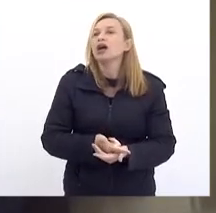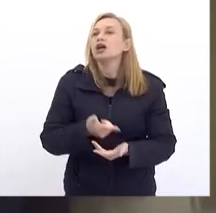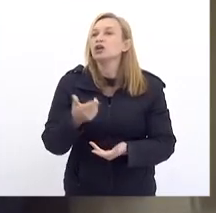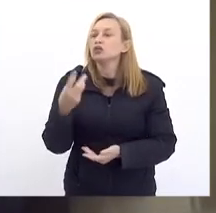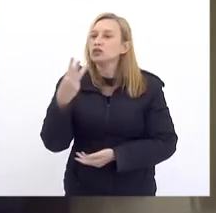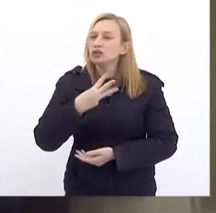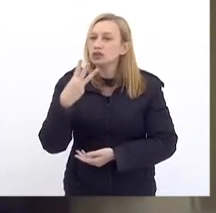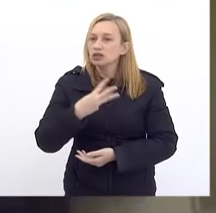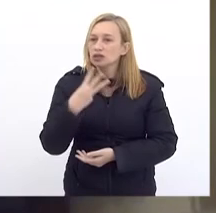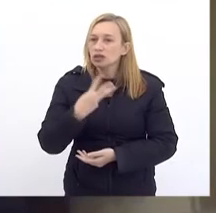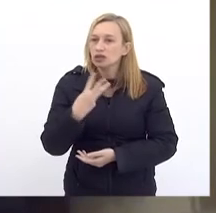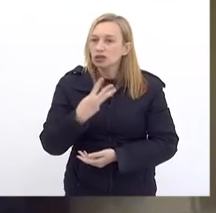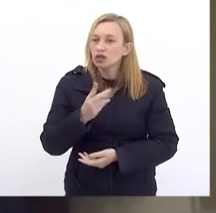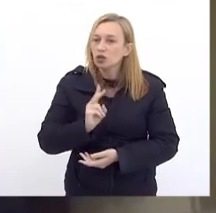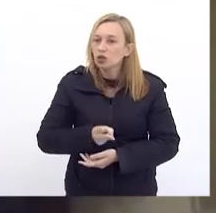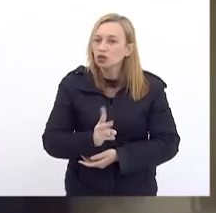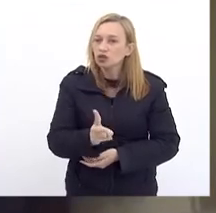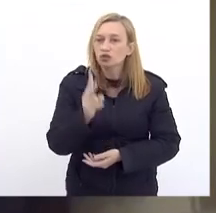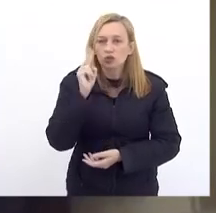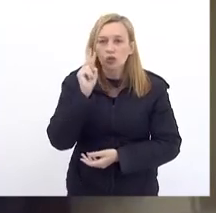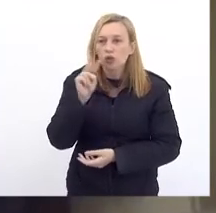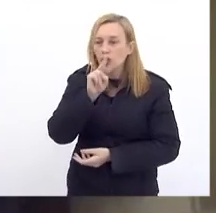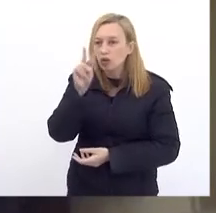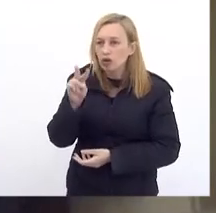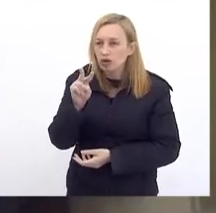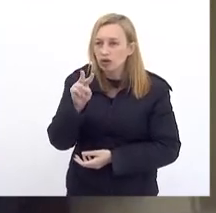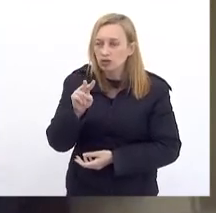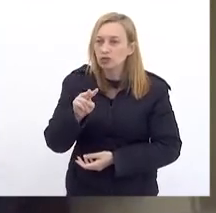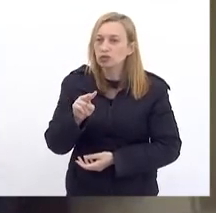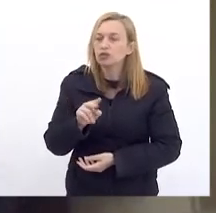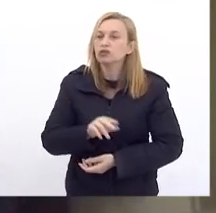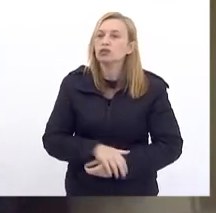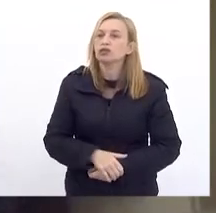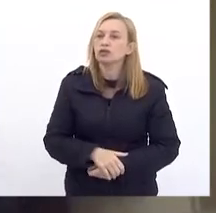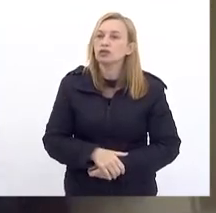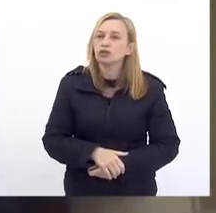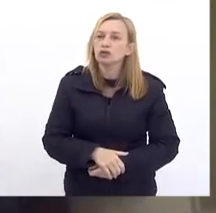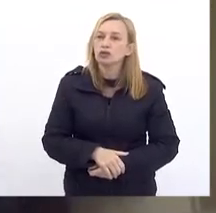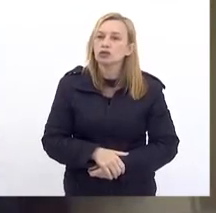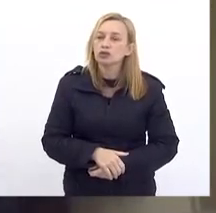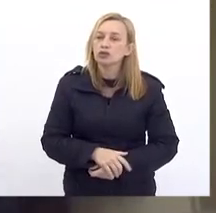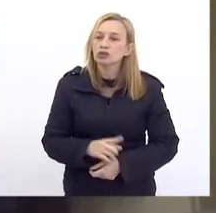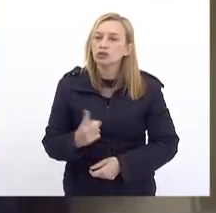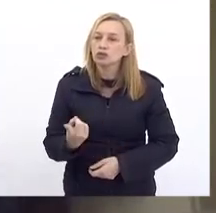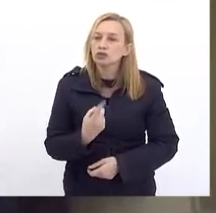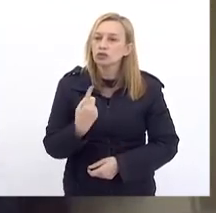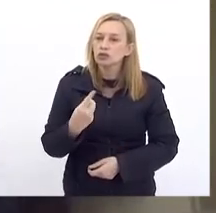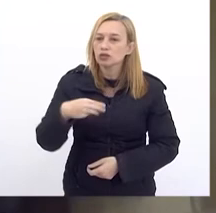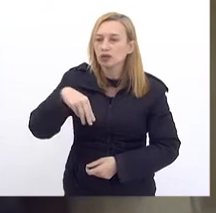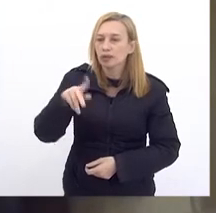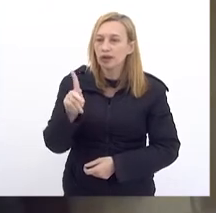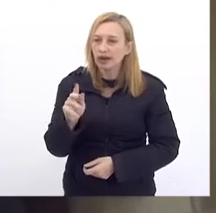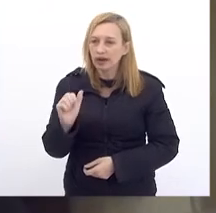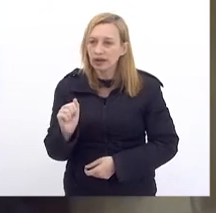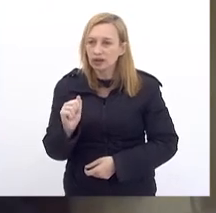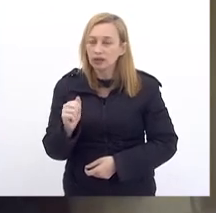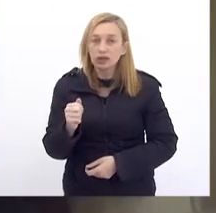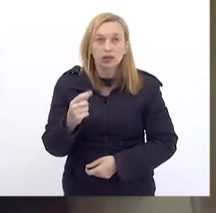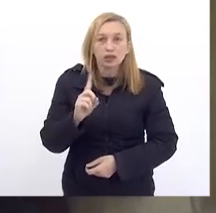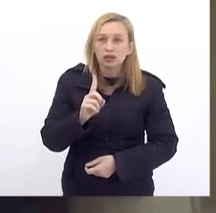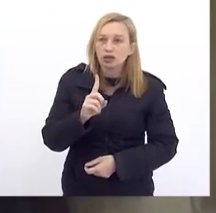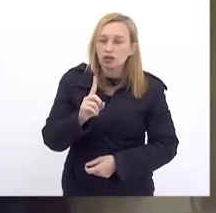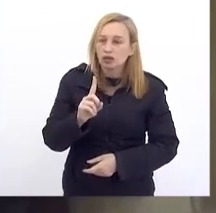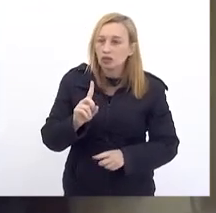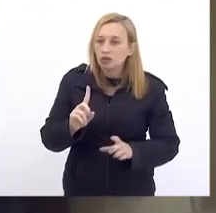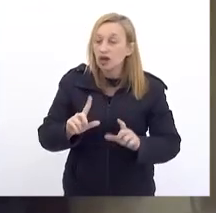É continuarmos Olhando com lupa A nossa máquina Não fazemos loucura